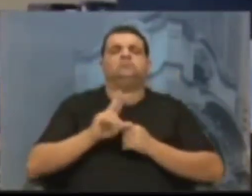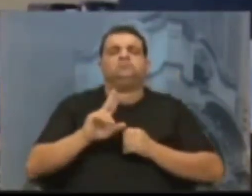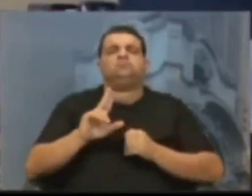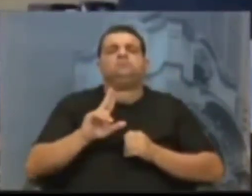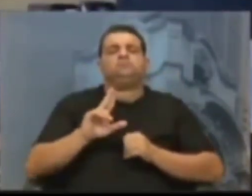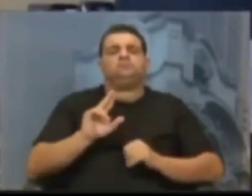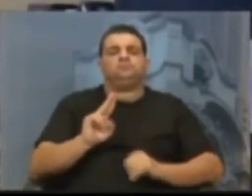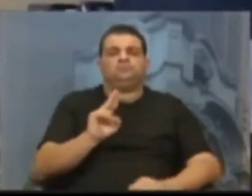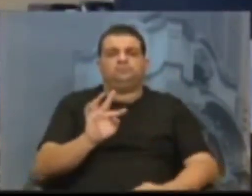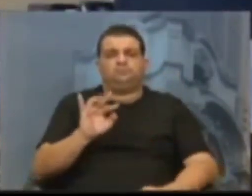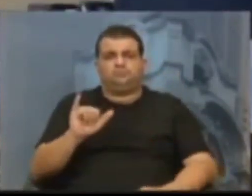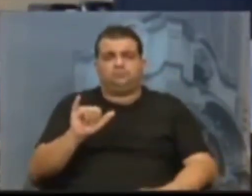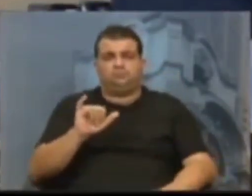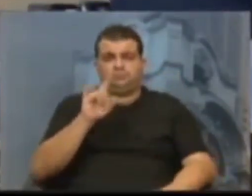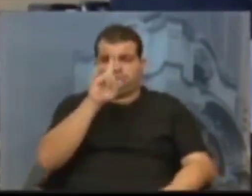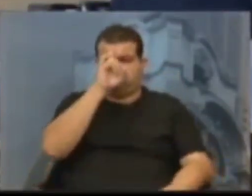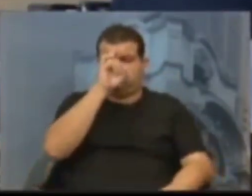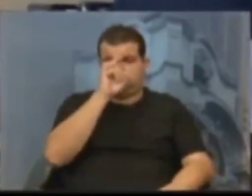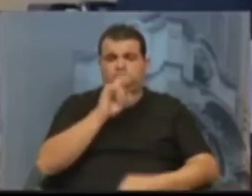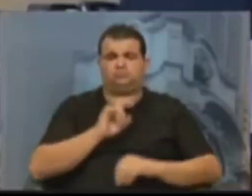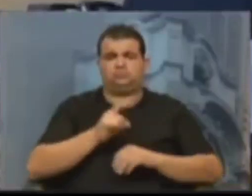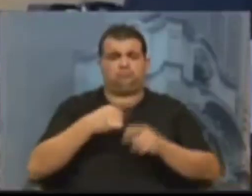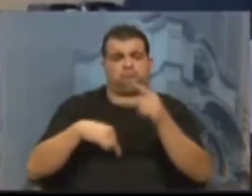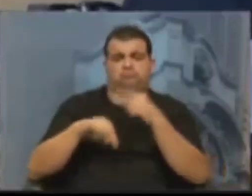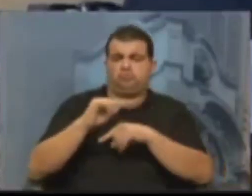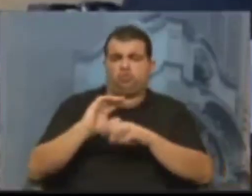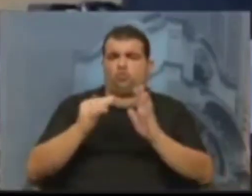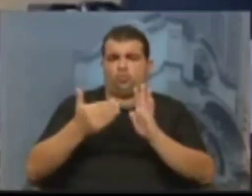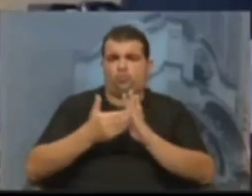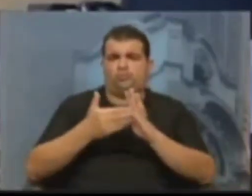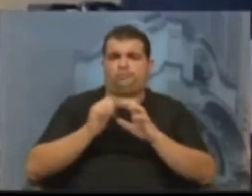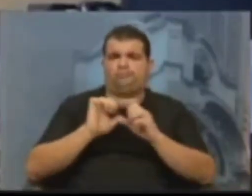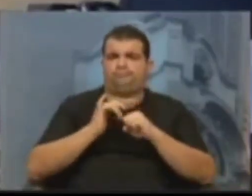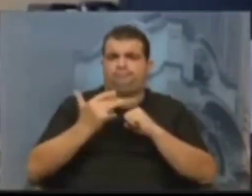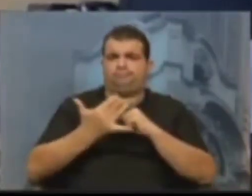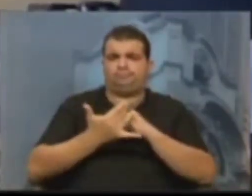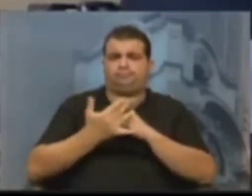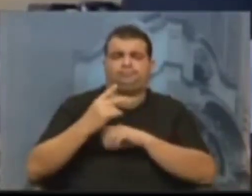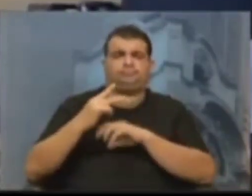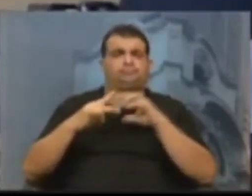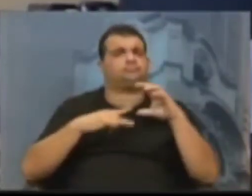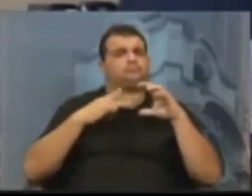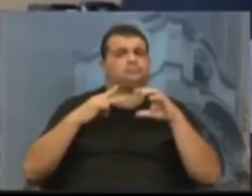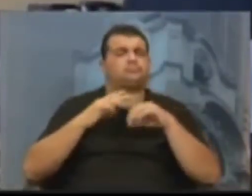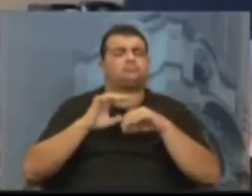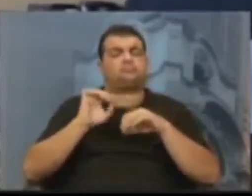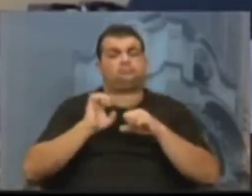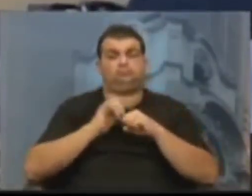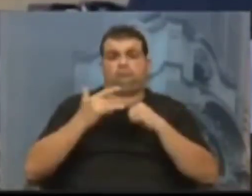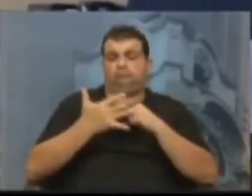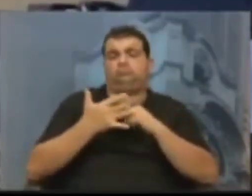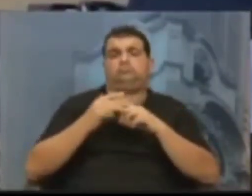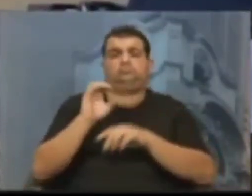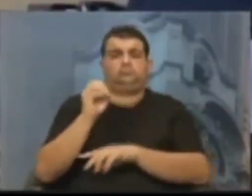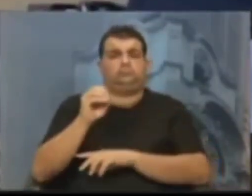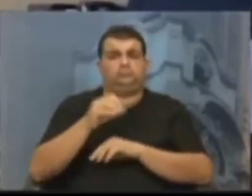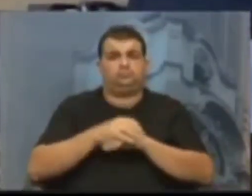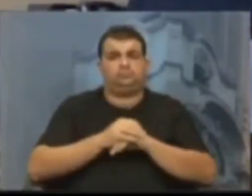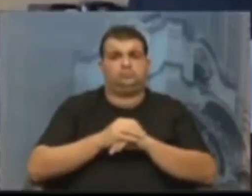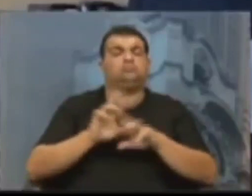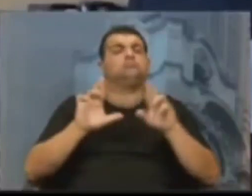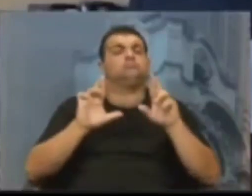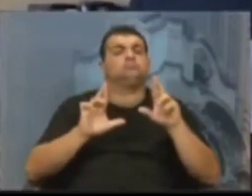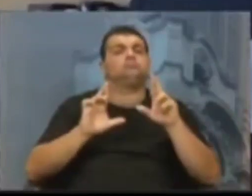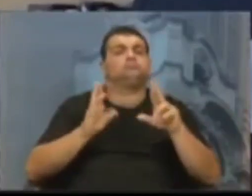de leitos, de toda a gestão da pandemia da capital, e que, graças à ProSempa, nós não